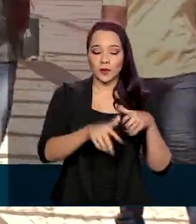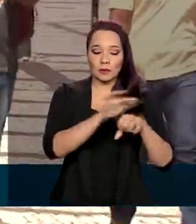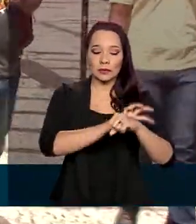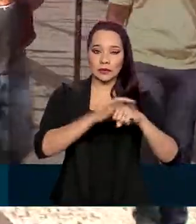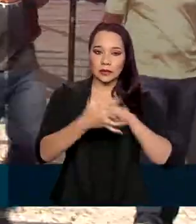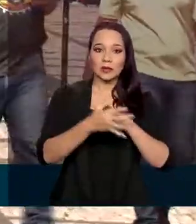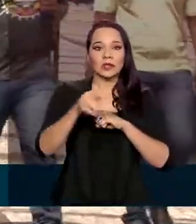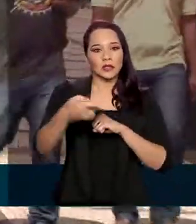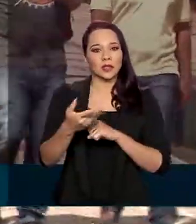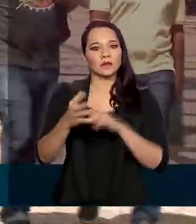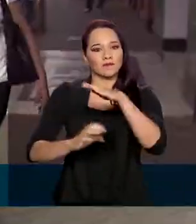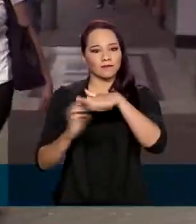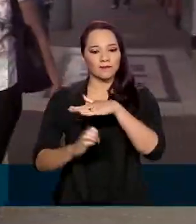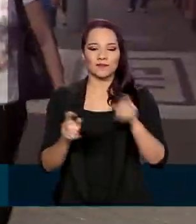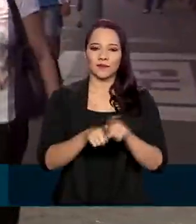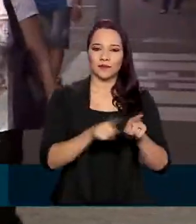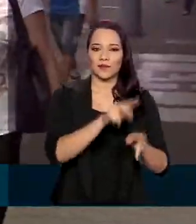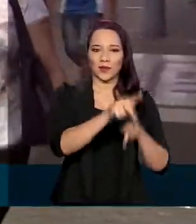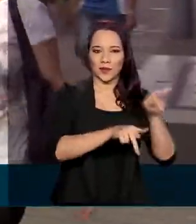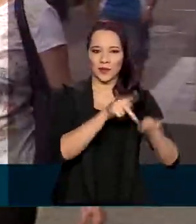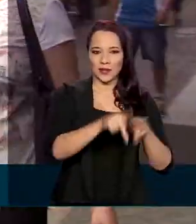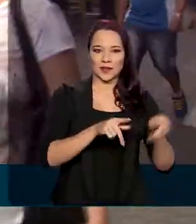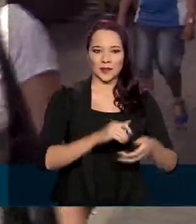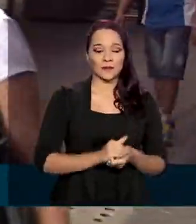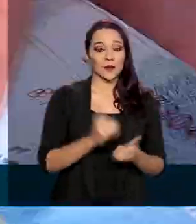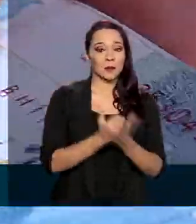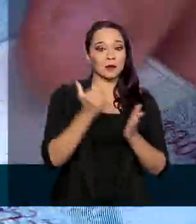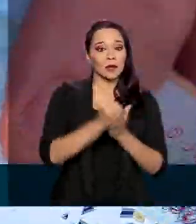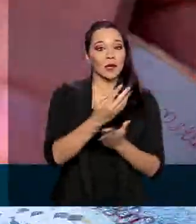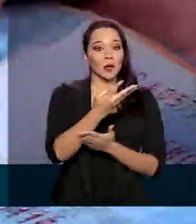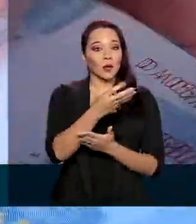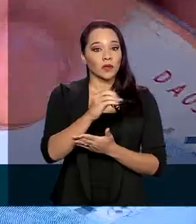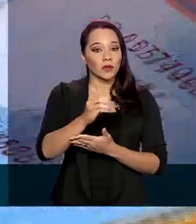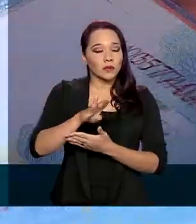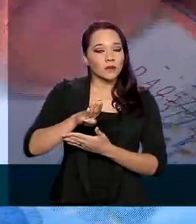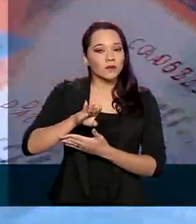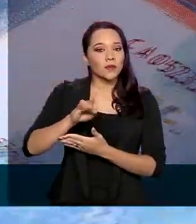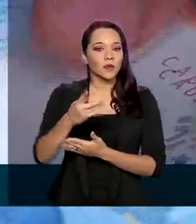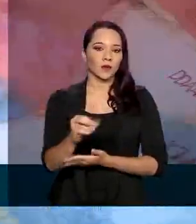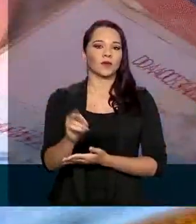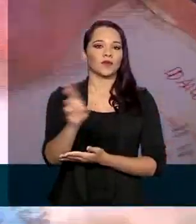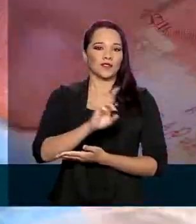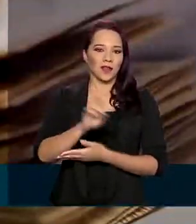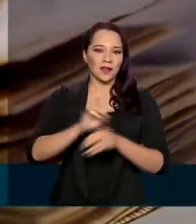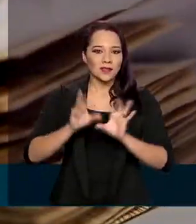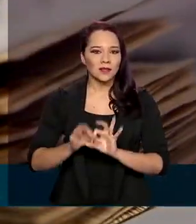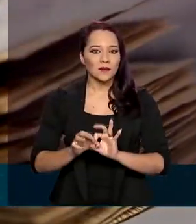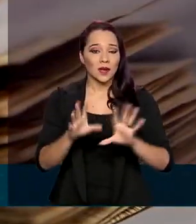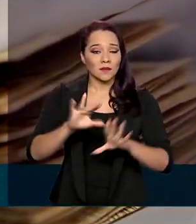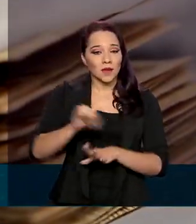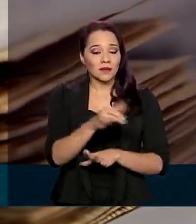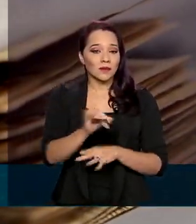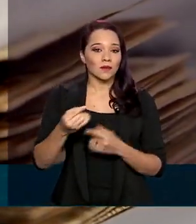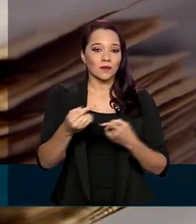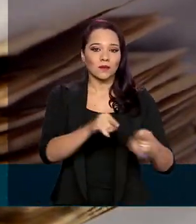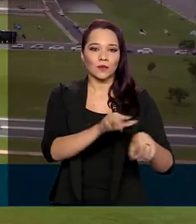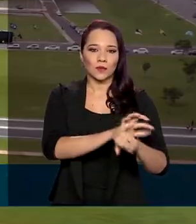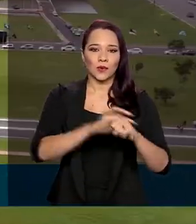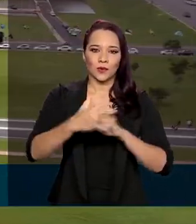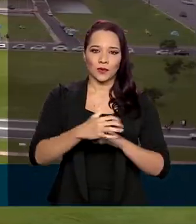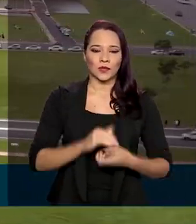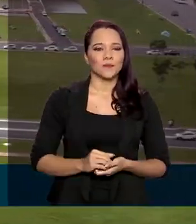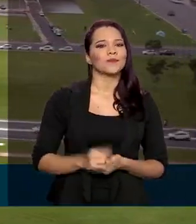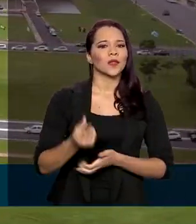quanto para a população. Foram mais de 400 bilhões de reais disponibilizados para ações de combate à pandemia.